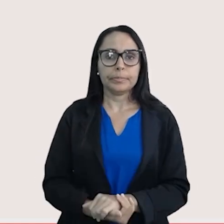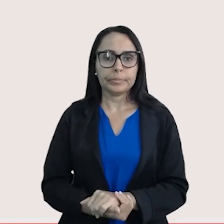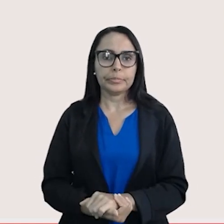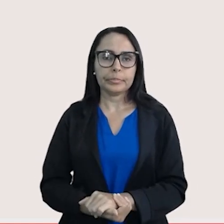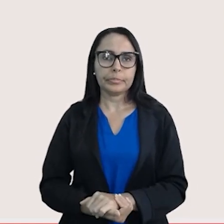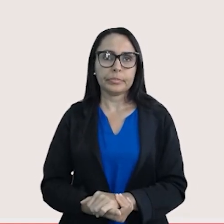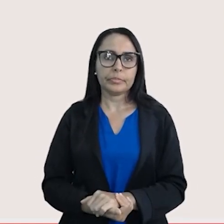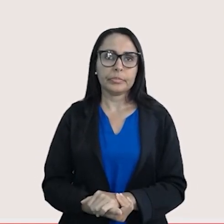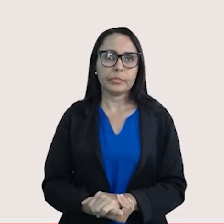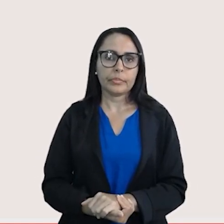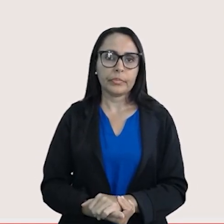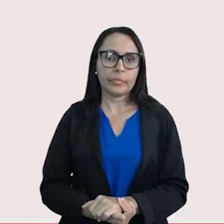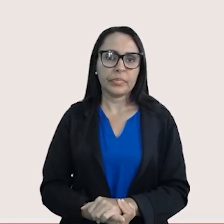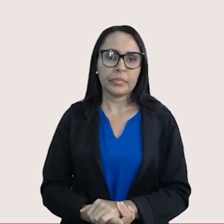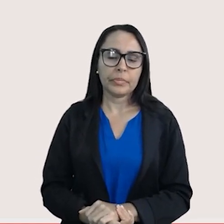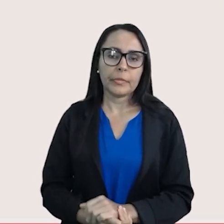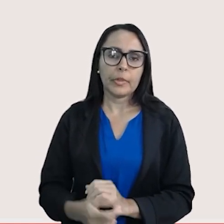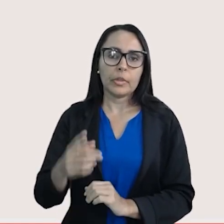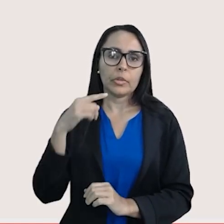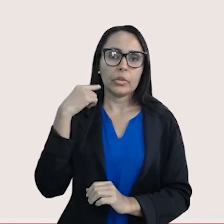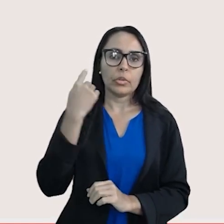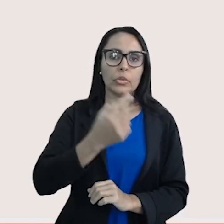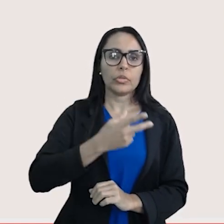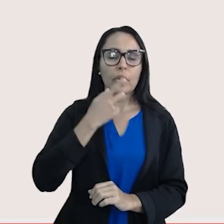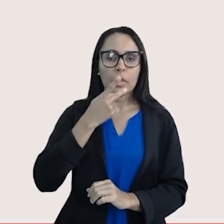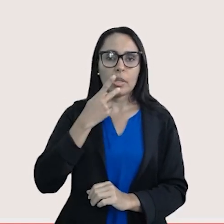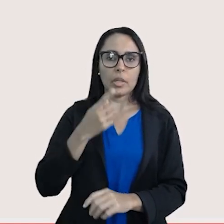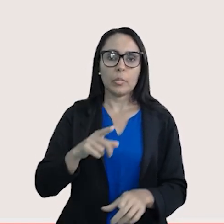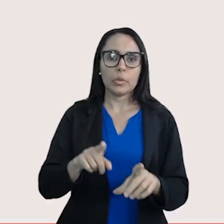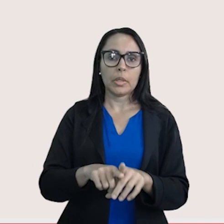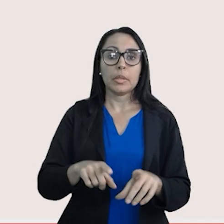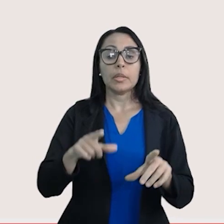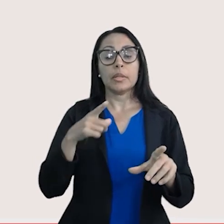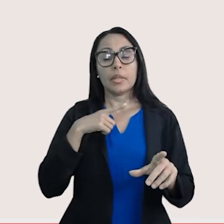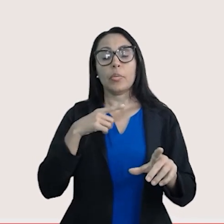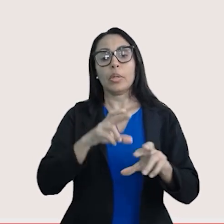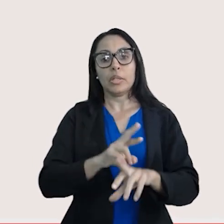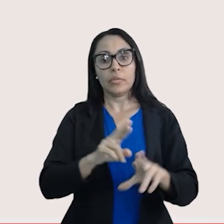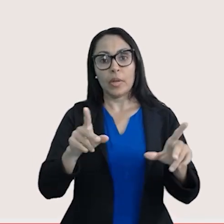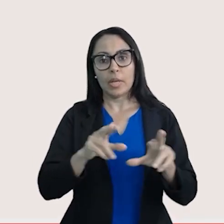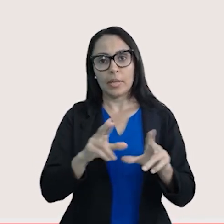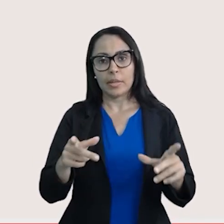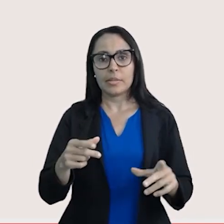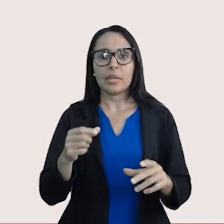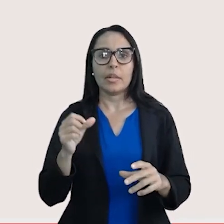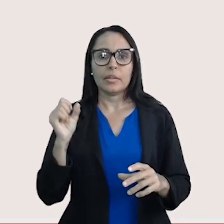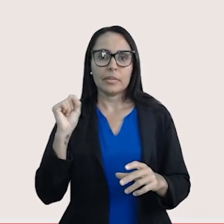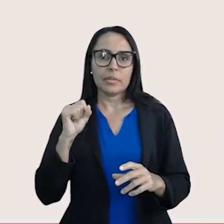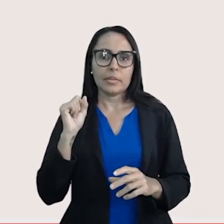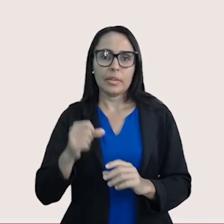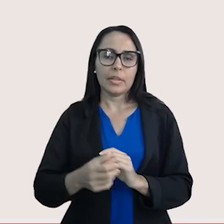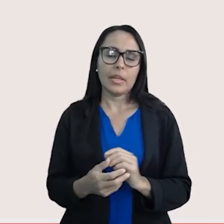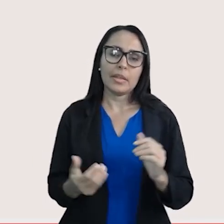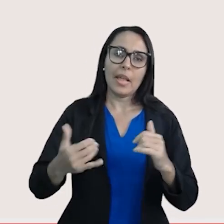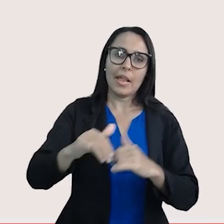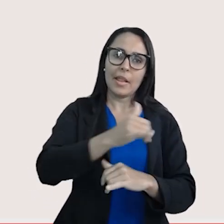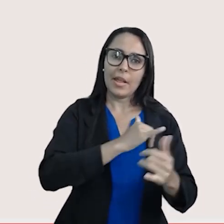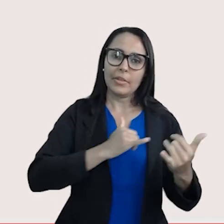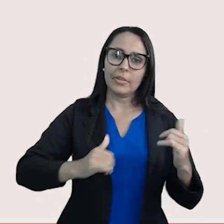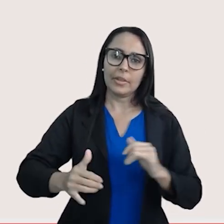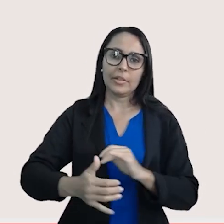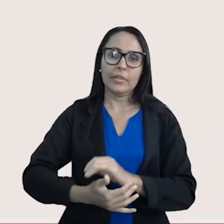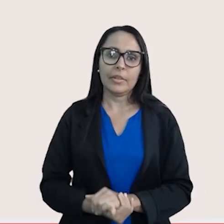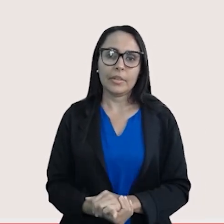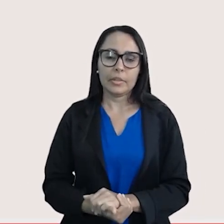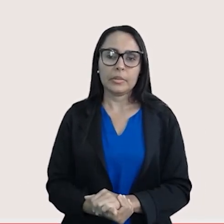Sim. Logo, nós dizemos que aí tem uma diferença, tá bom, de eletronegatividade.